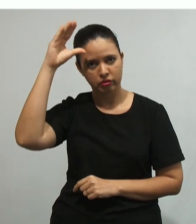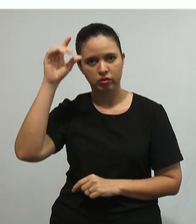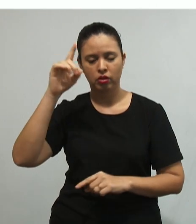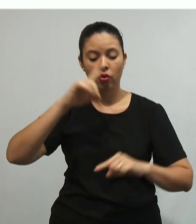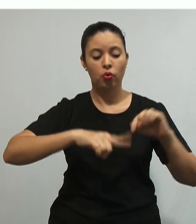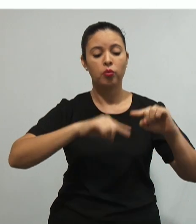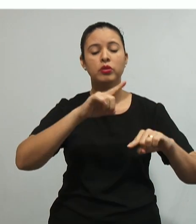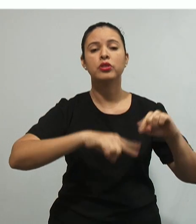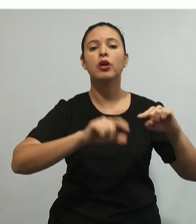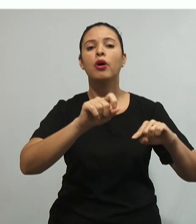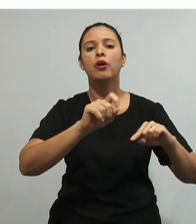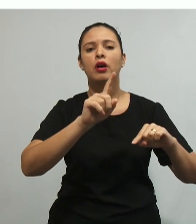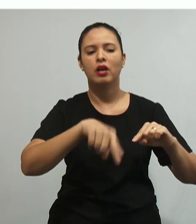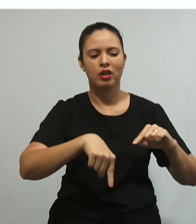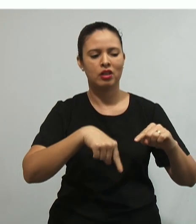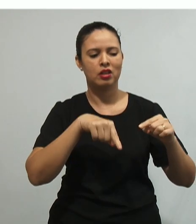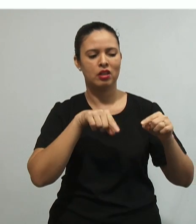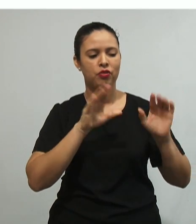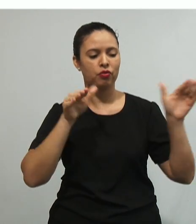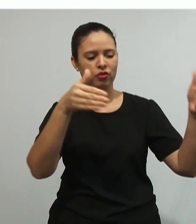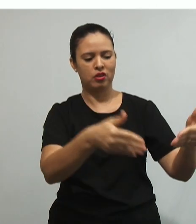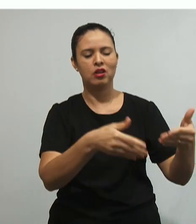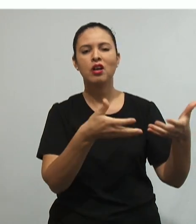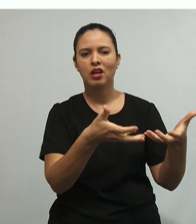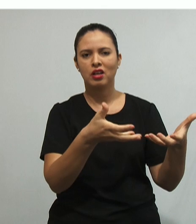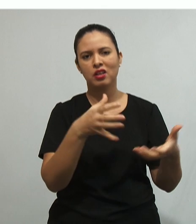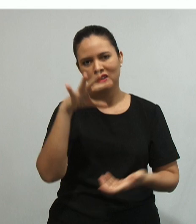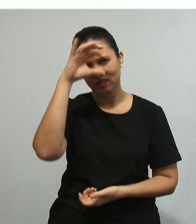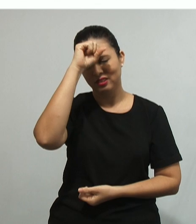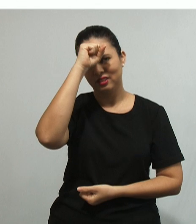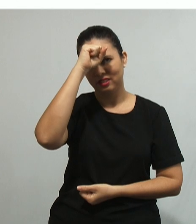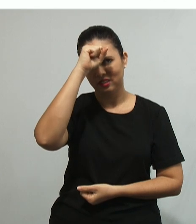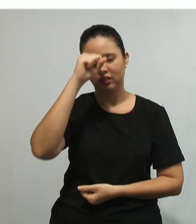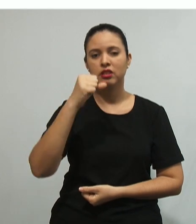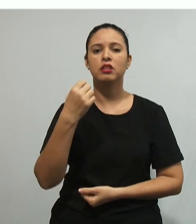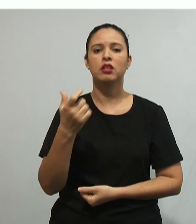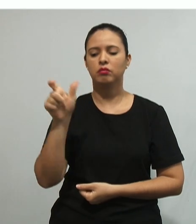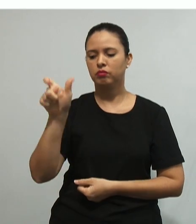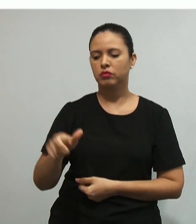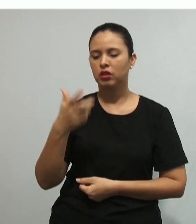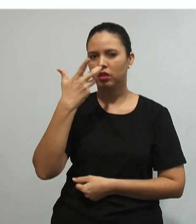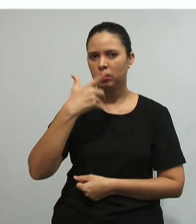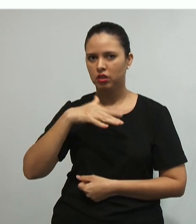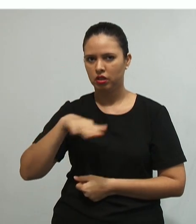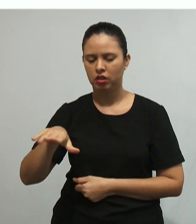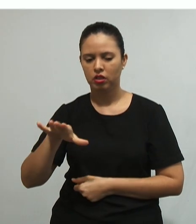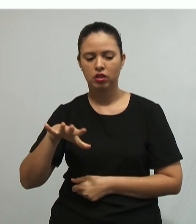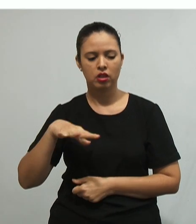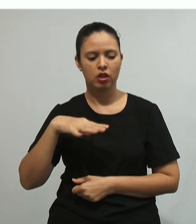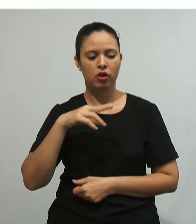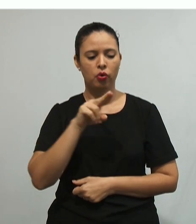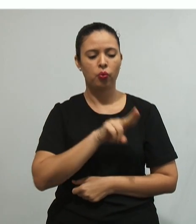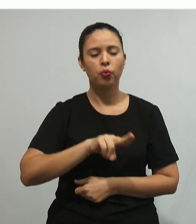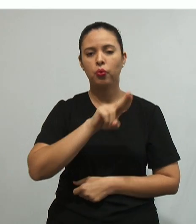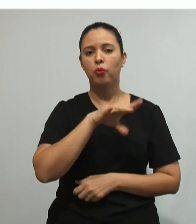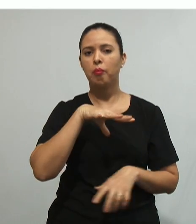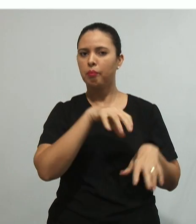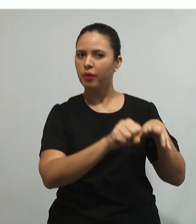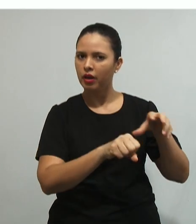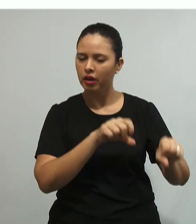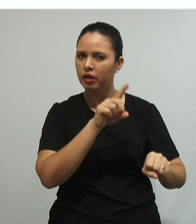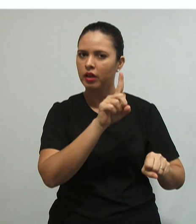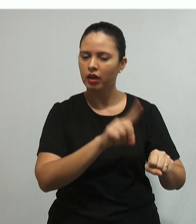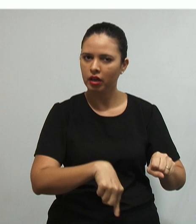sempre aquilo que se deseja conhecer. E a ação exercida pelo sujeito sobre o objeto é sempre uma